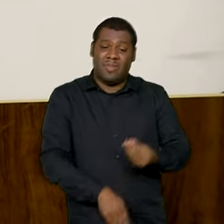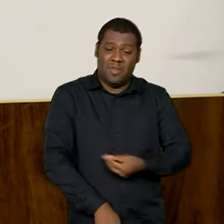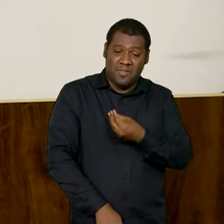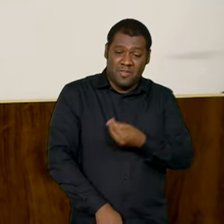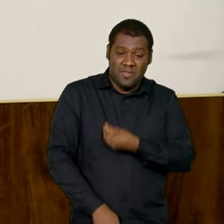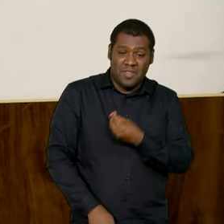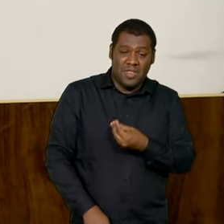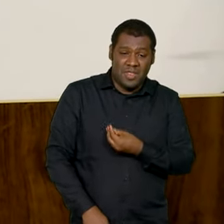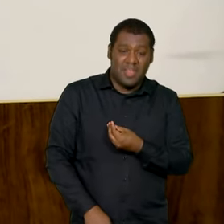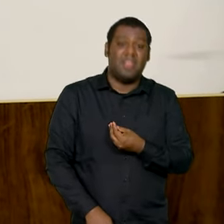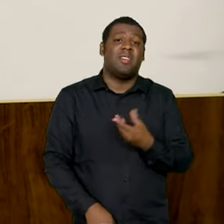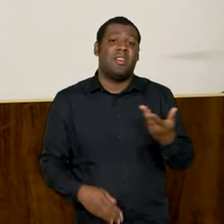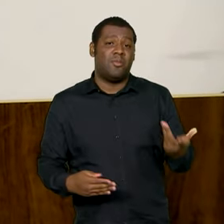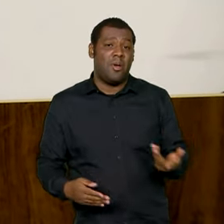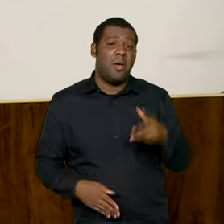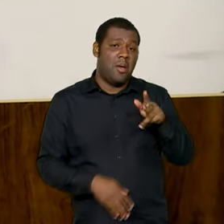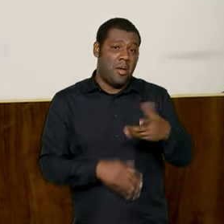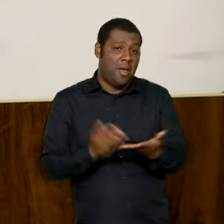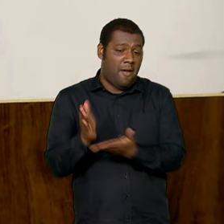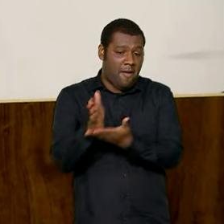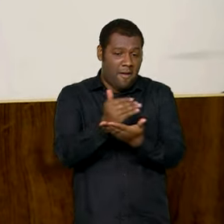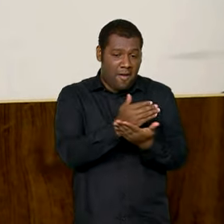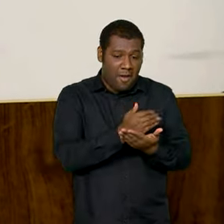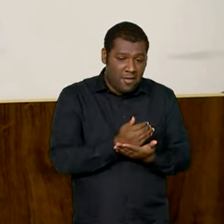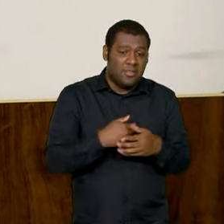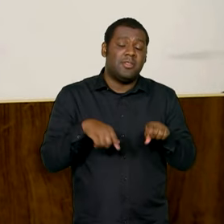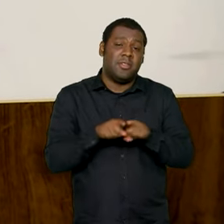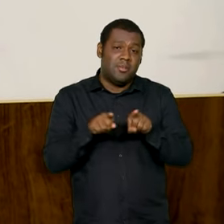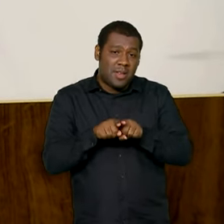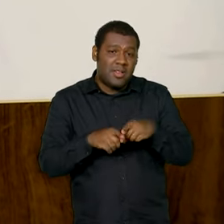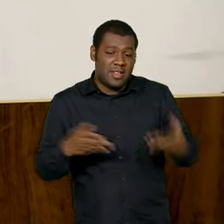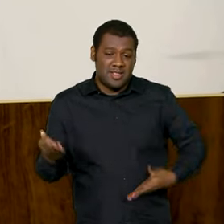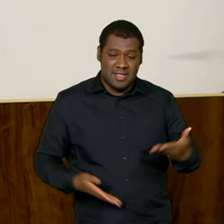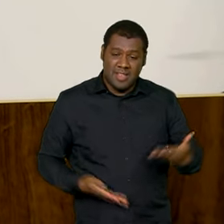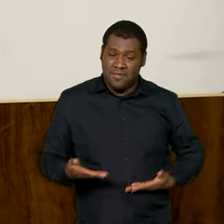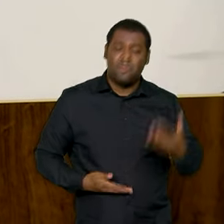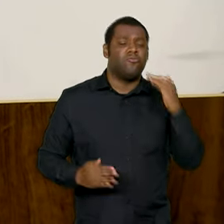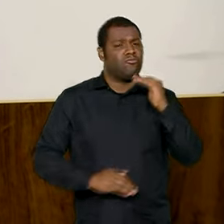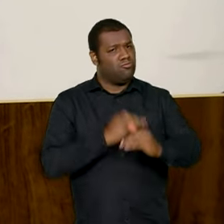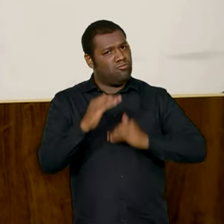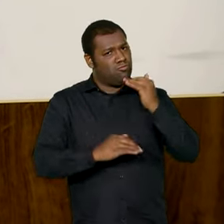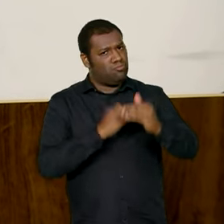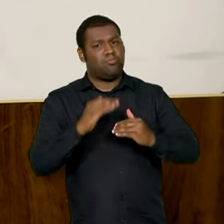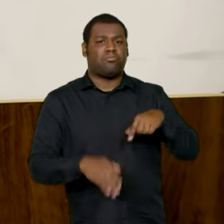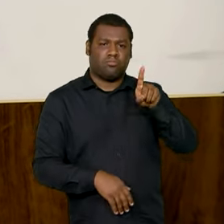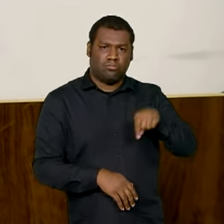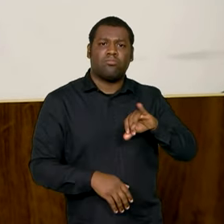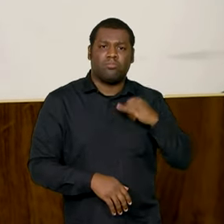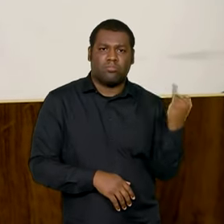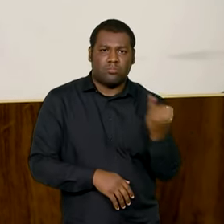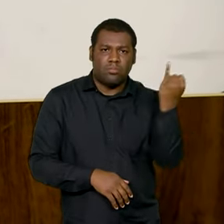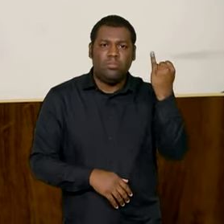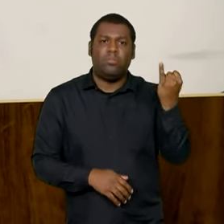né, tanto no aspecto da arrecadação, quanto na melhoria da prestação de serviço, eu acho que é fundamental mais esse lançamento.